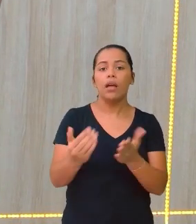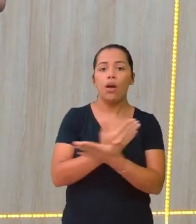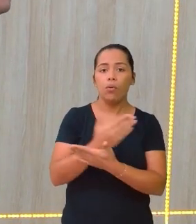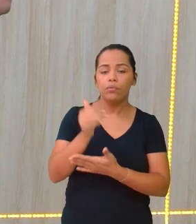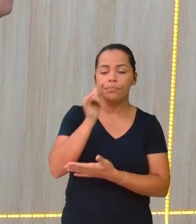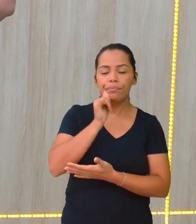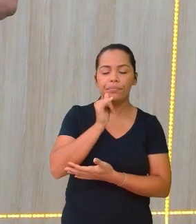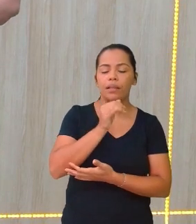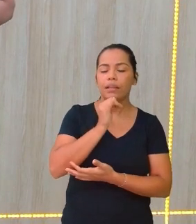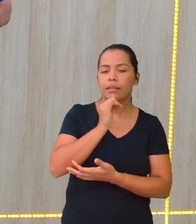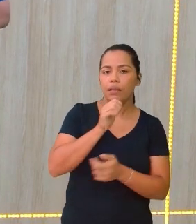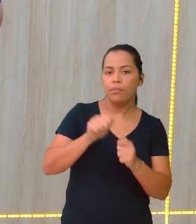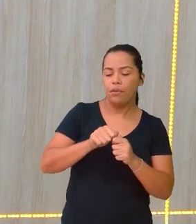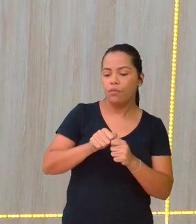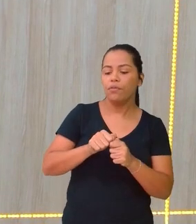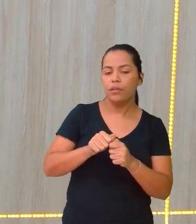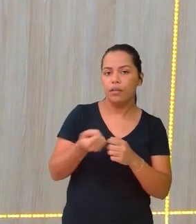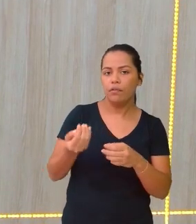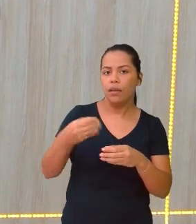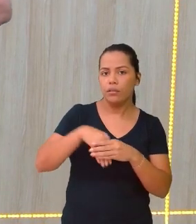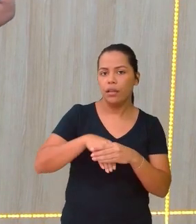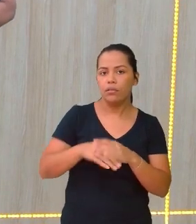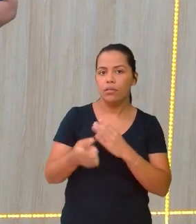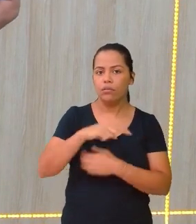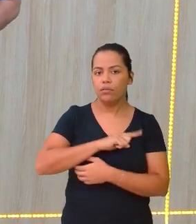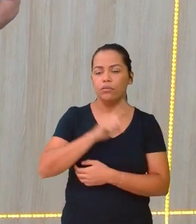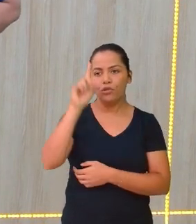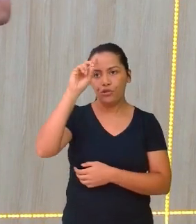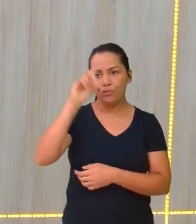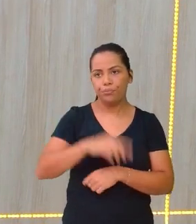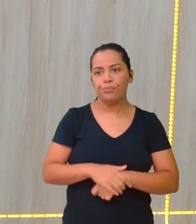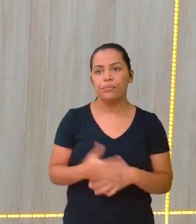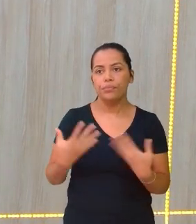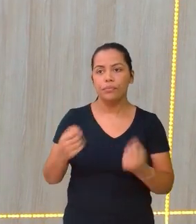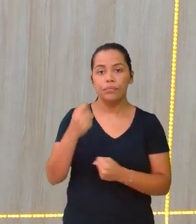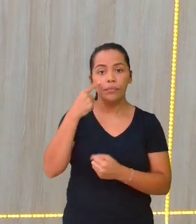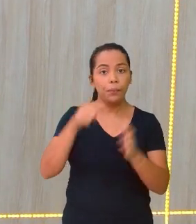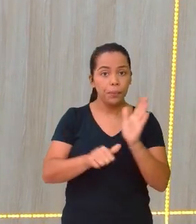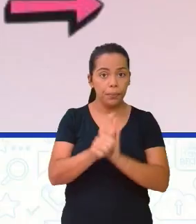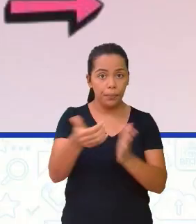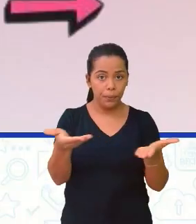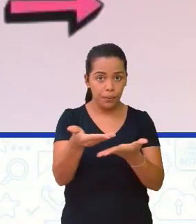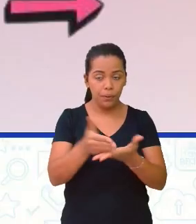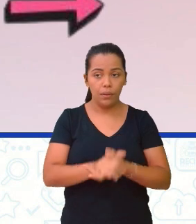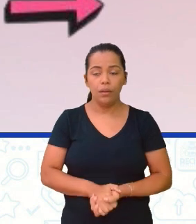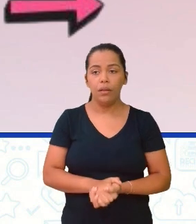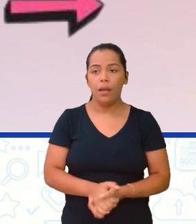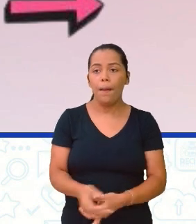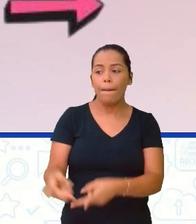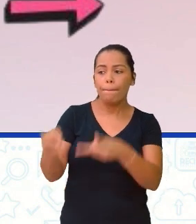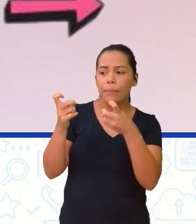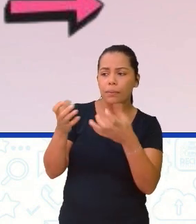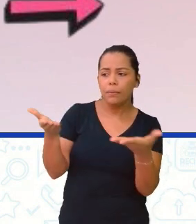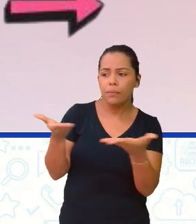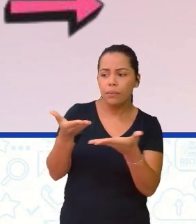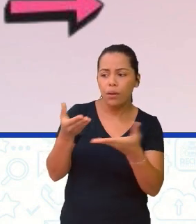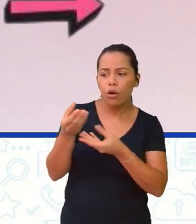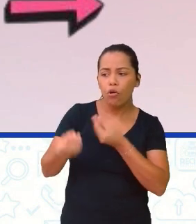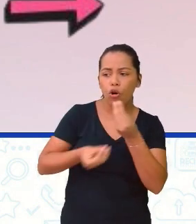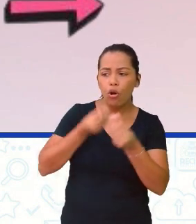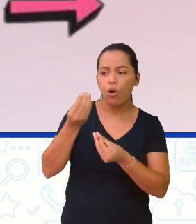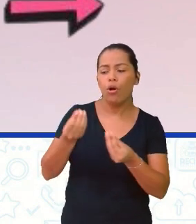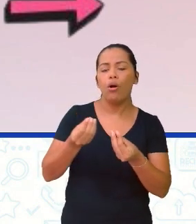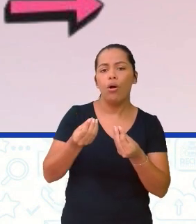vida, do nosso dia a dia. Vamos ver o primeiro? Veja essa situação. Observem como se